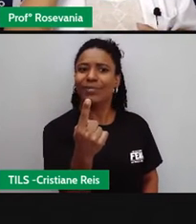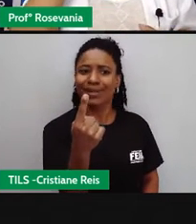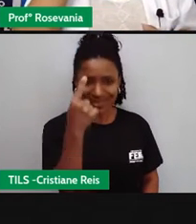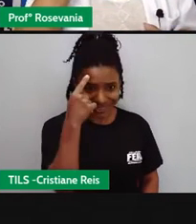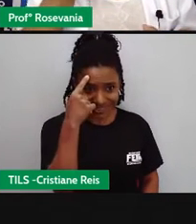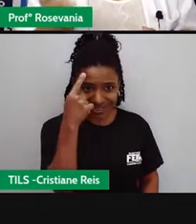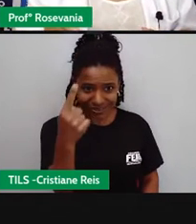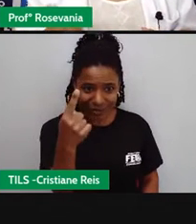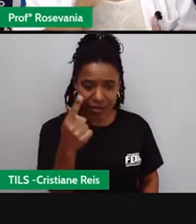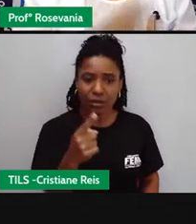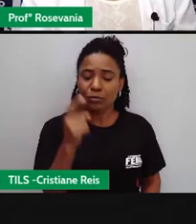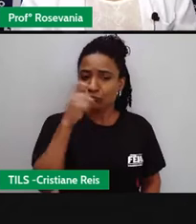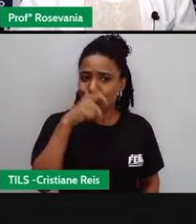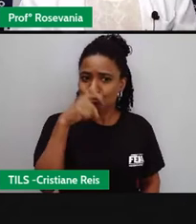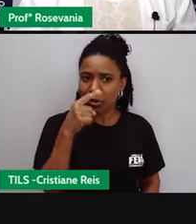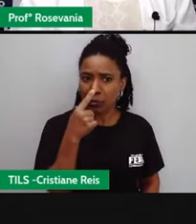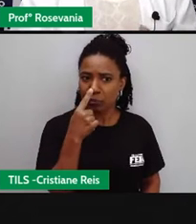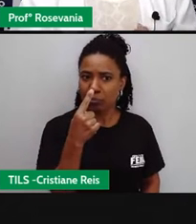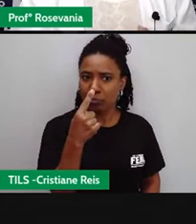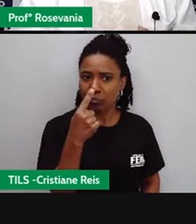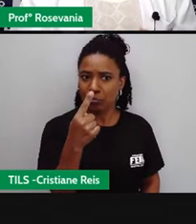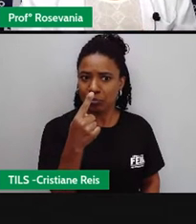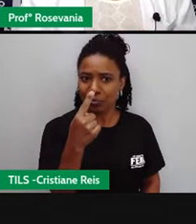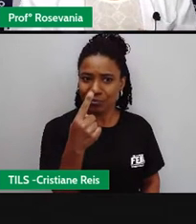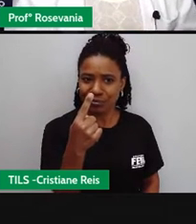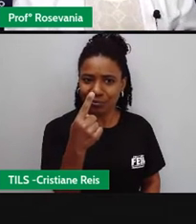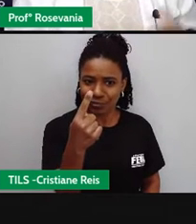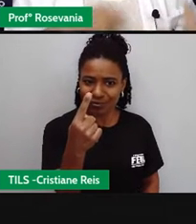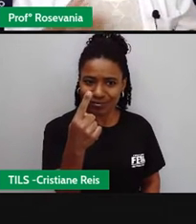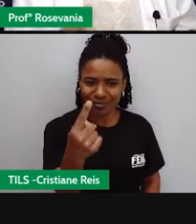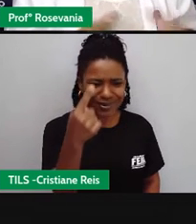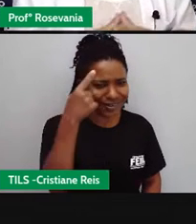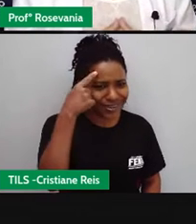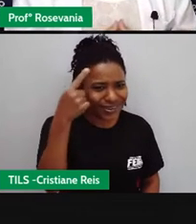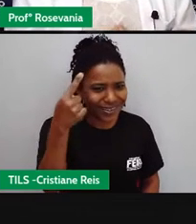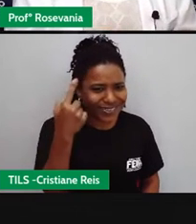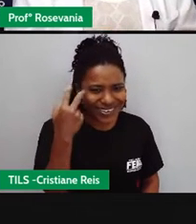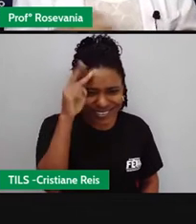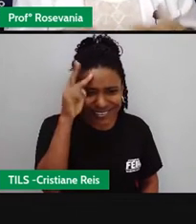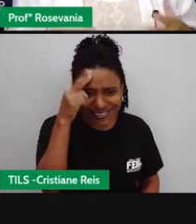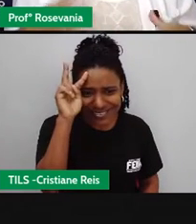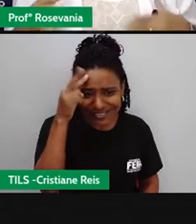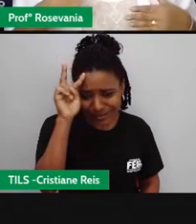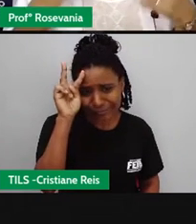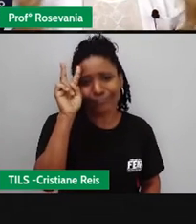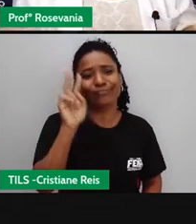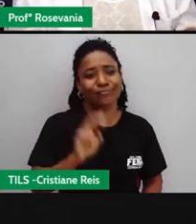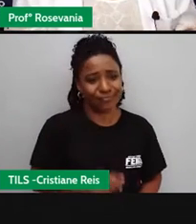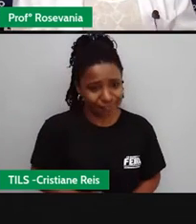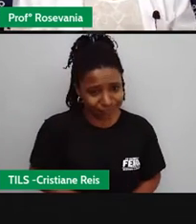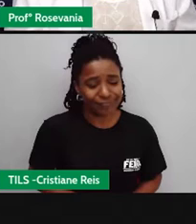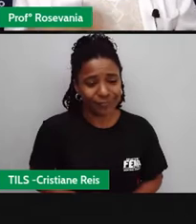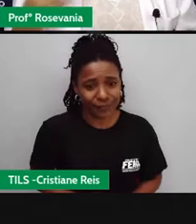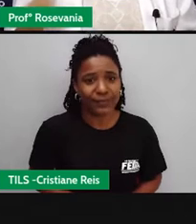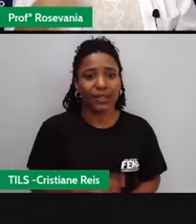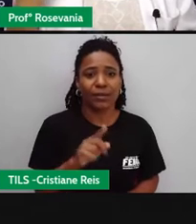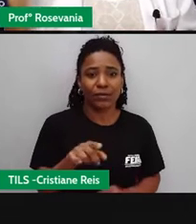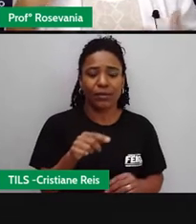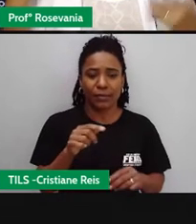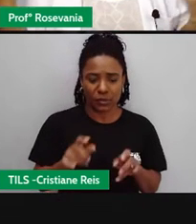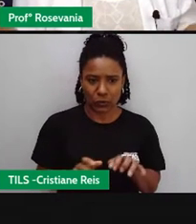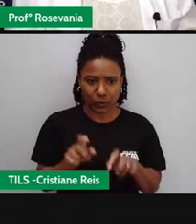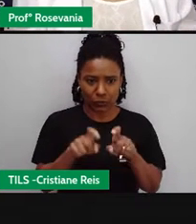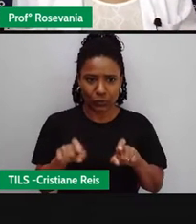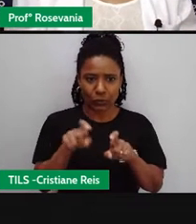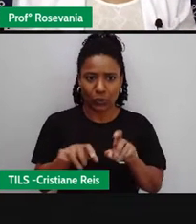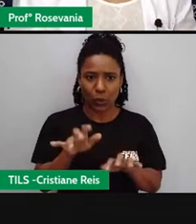mentia, o que acontecia com o nariz dele, né, o nariz crescia. E aí tem a pessoa digitando aqui, né, ou no caso o hacker, que passa